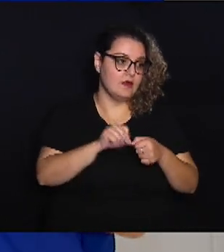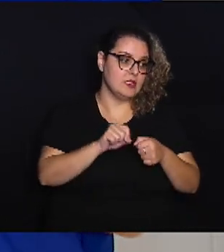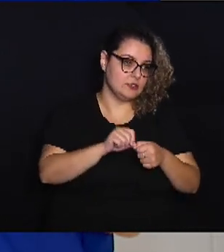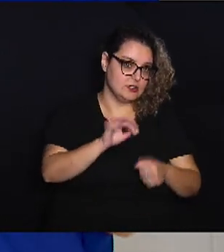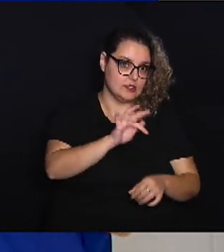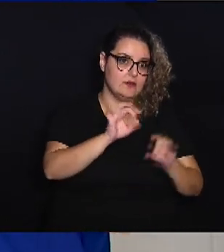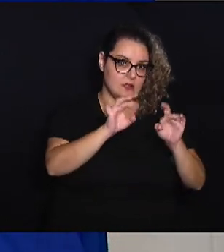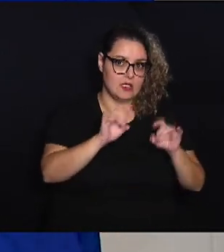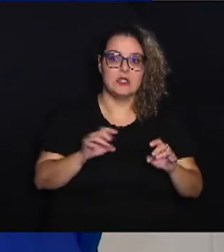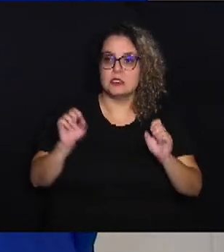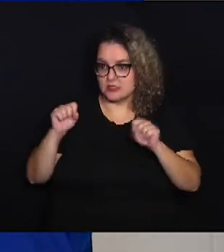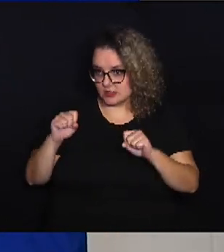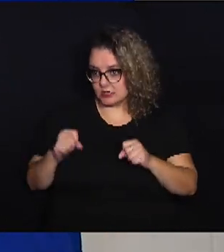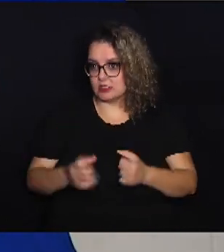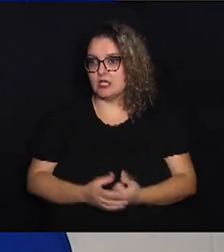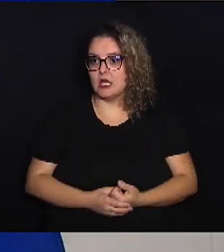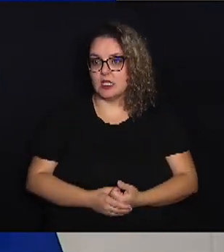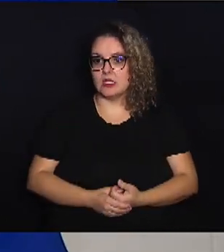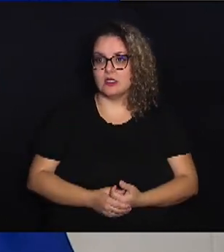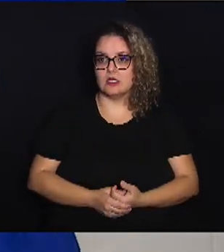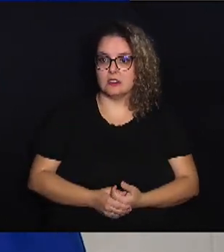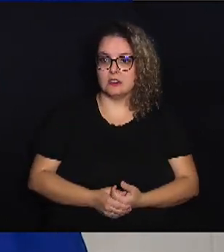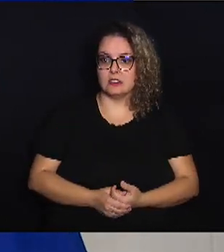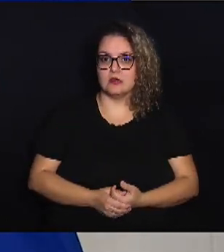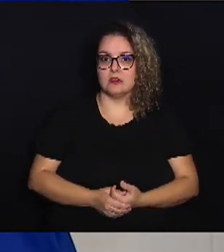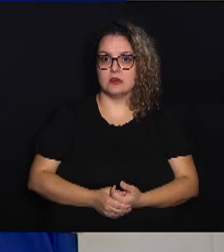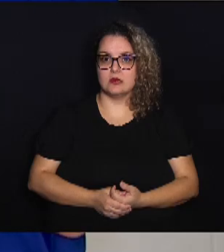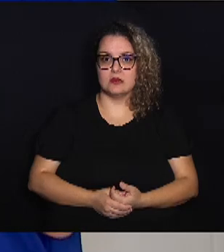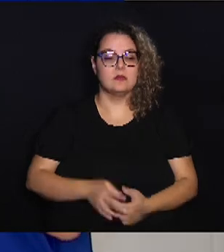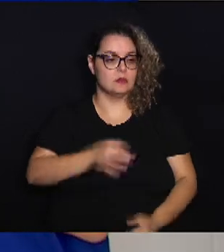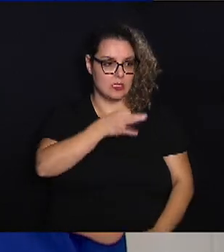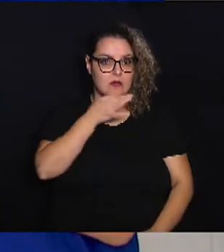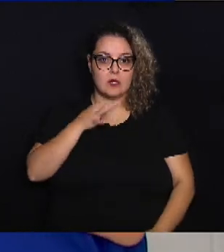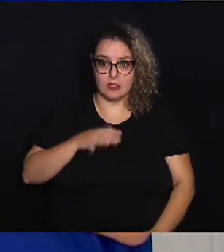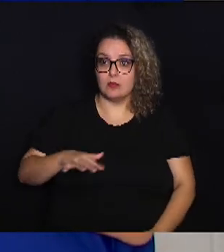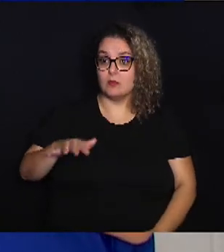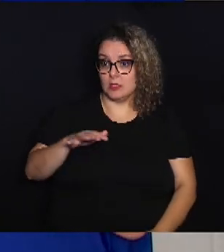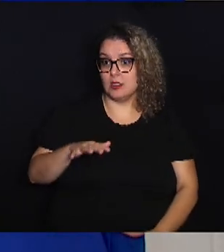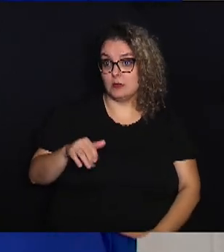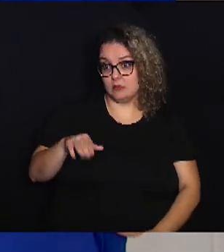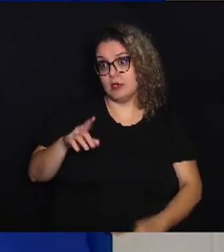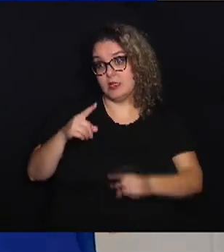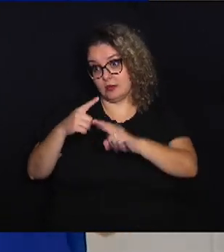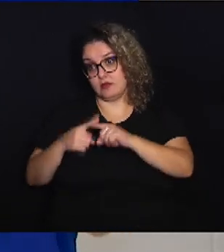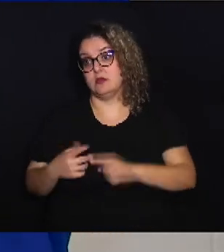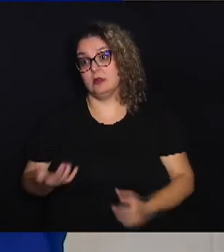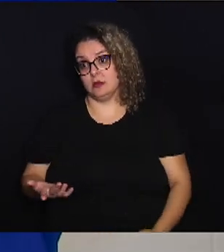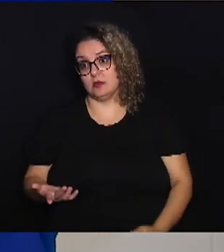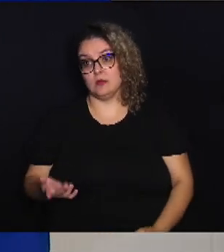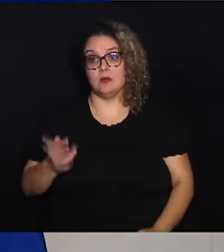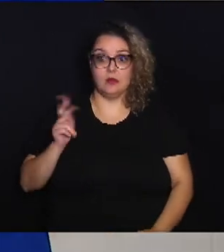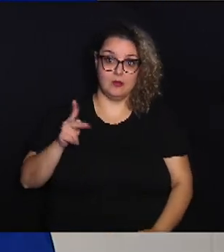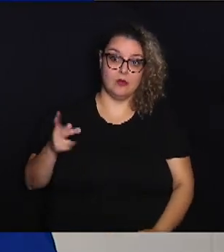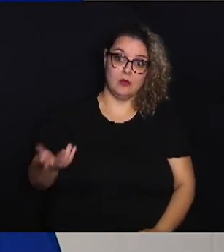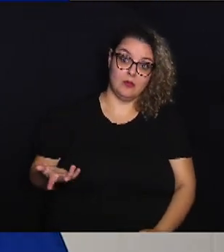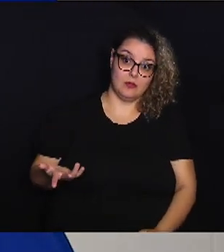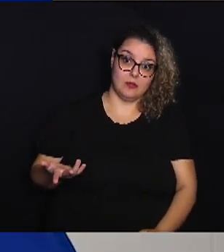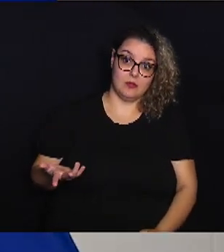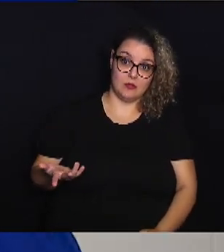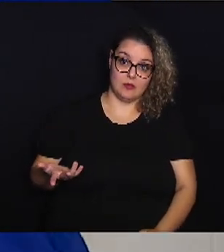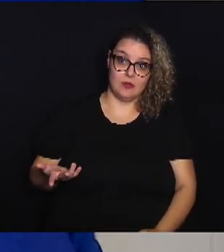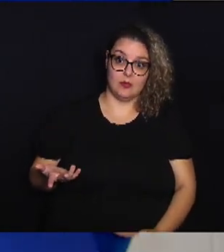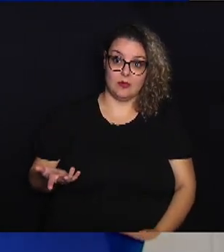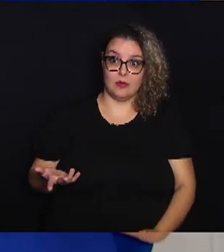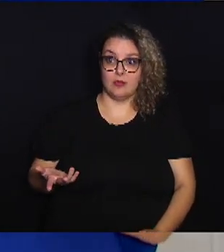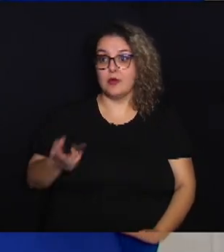específica, né? Isso, isso. Então, essa é uma área mais concorrida, porque o professor... A gente